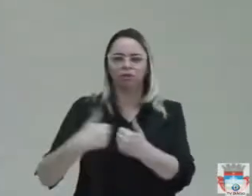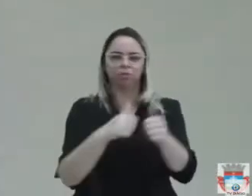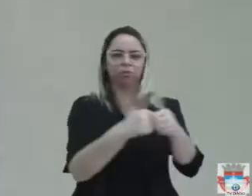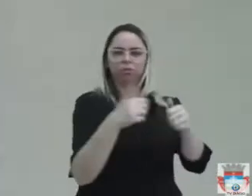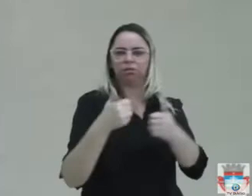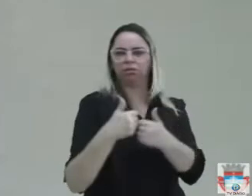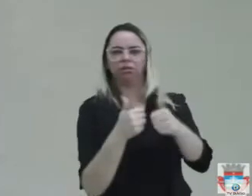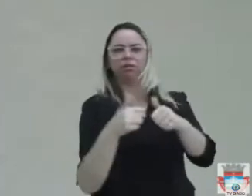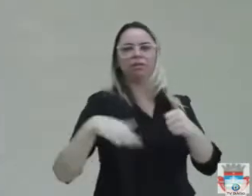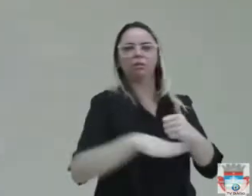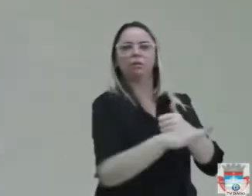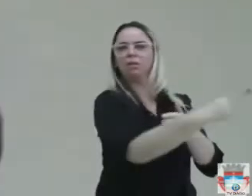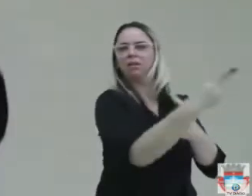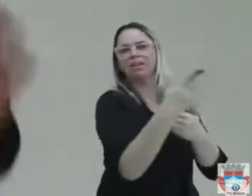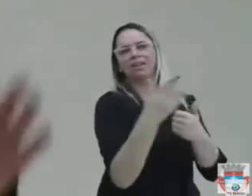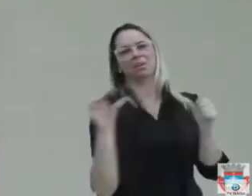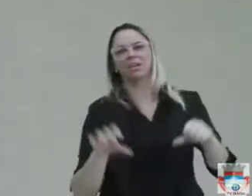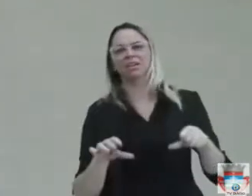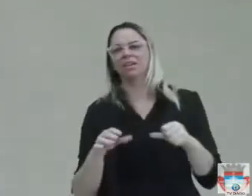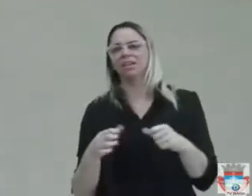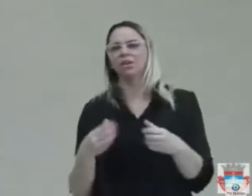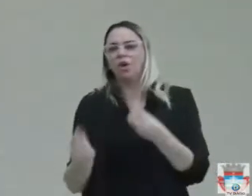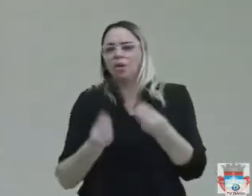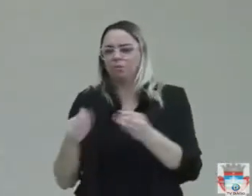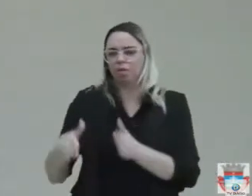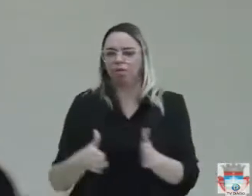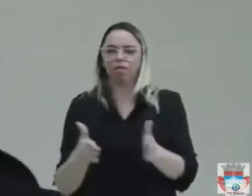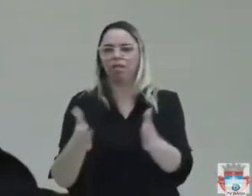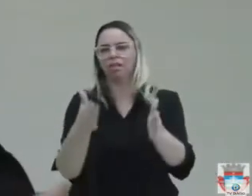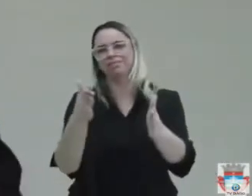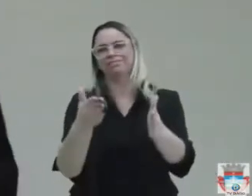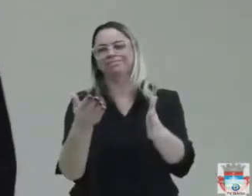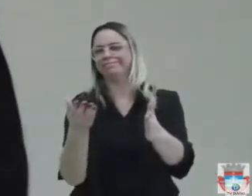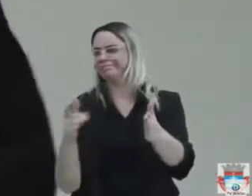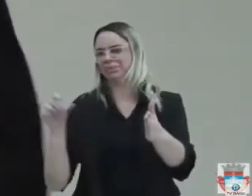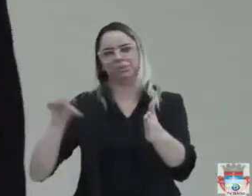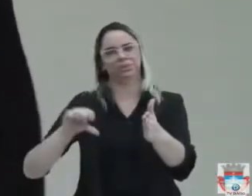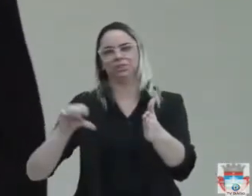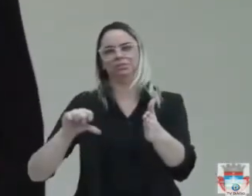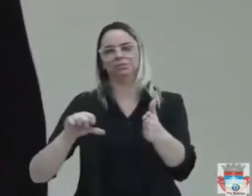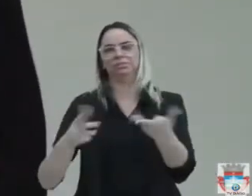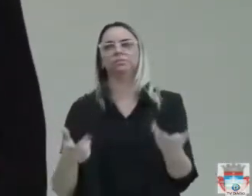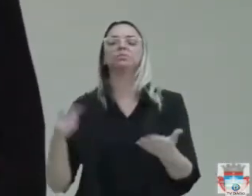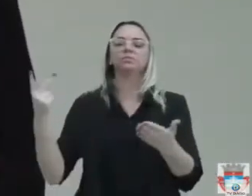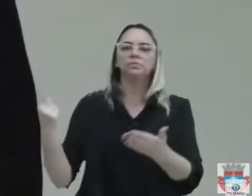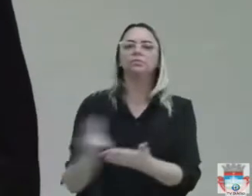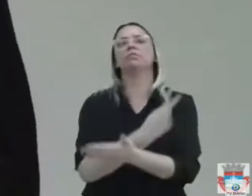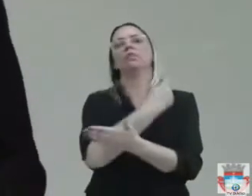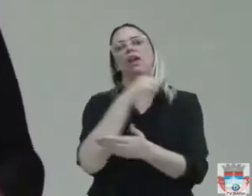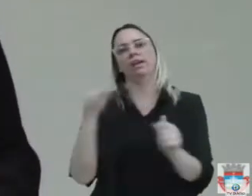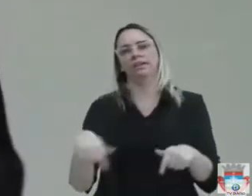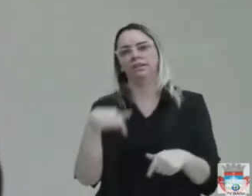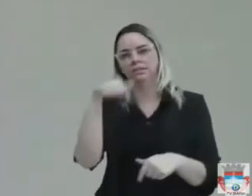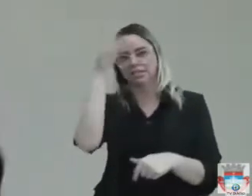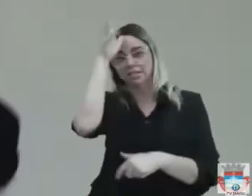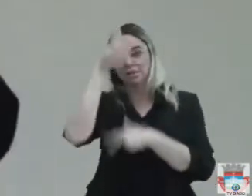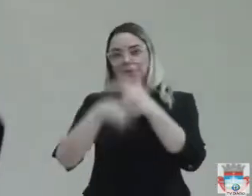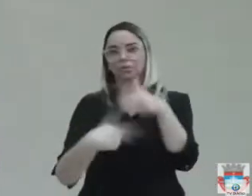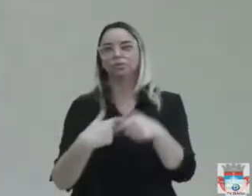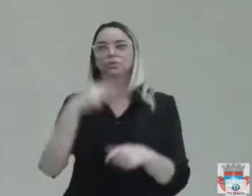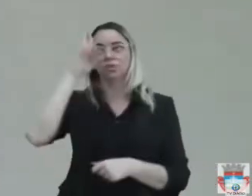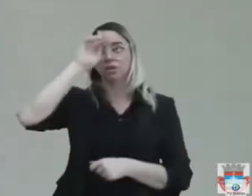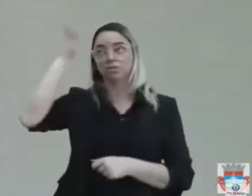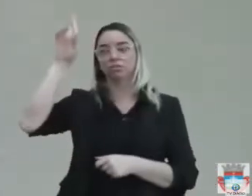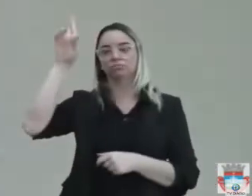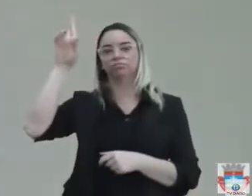material, limpar a lama, colocar material e desinterditar as estradas. E isso acontecendo em São Bento. Isso é má gestão. Isso se